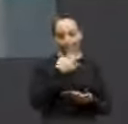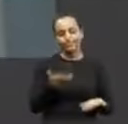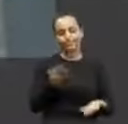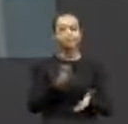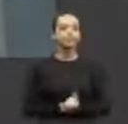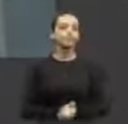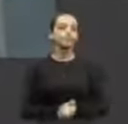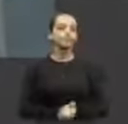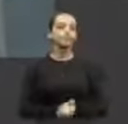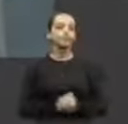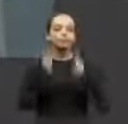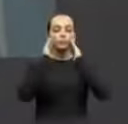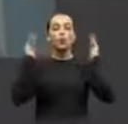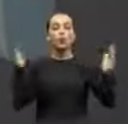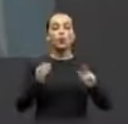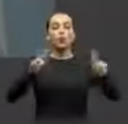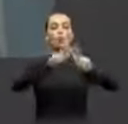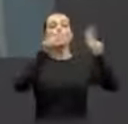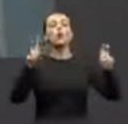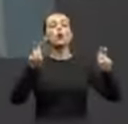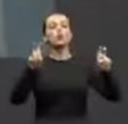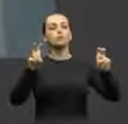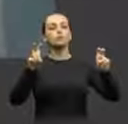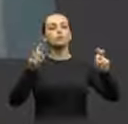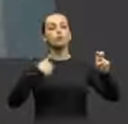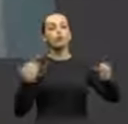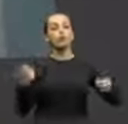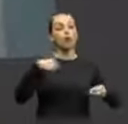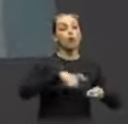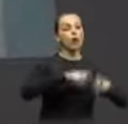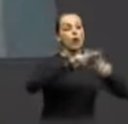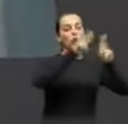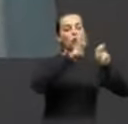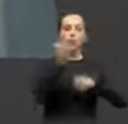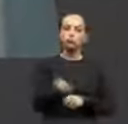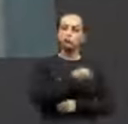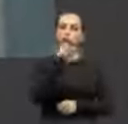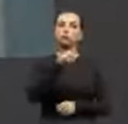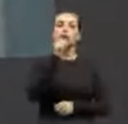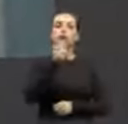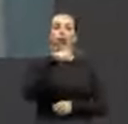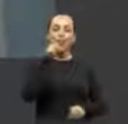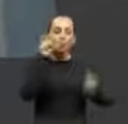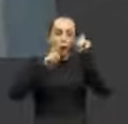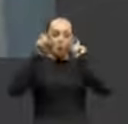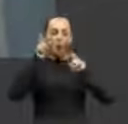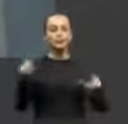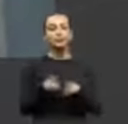Gostaria de focar o seguinte assunto agora para vocês. Estou voltando num assunto de suma importância e muito preocupante